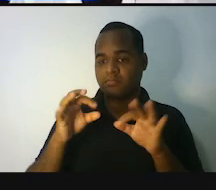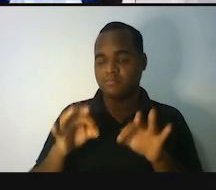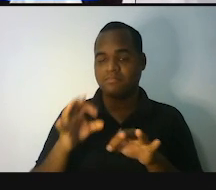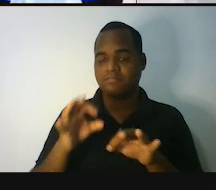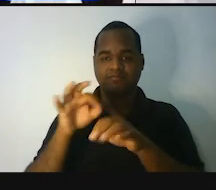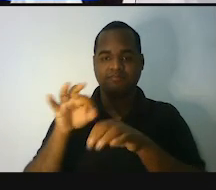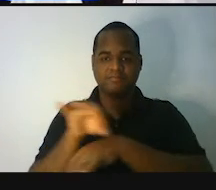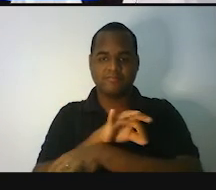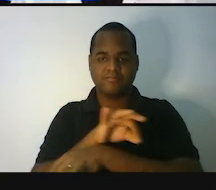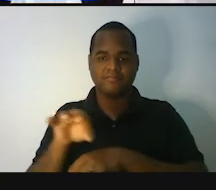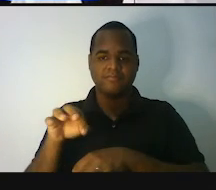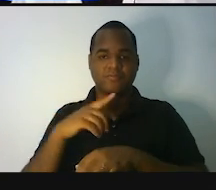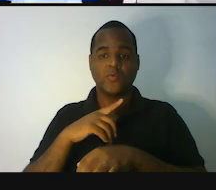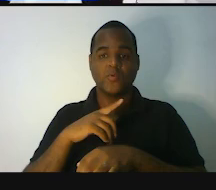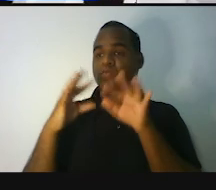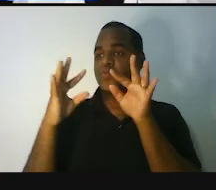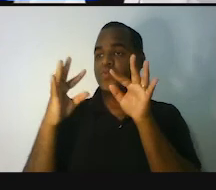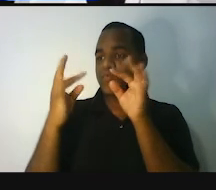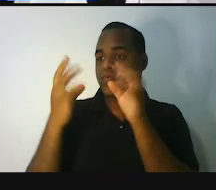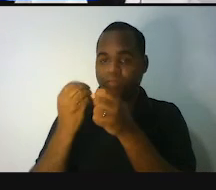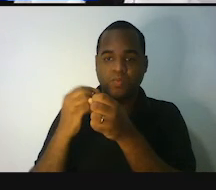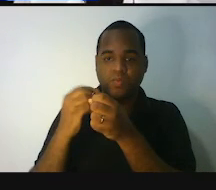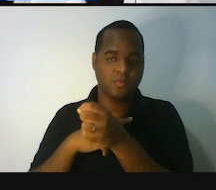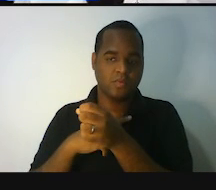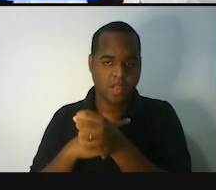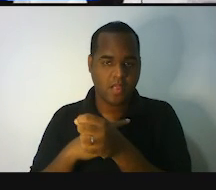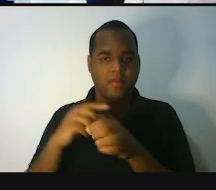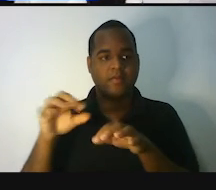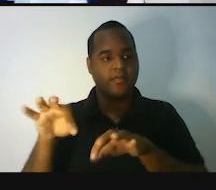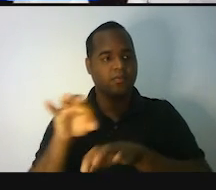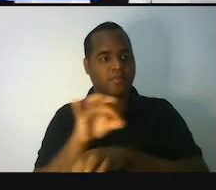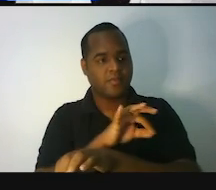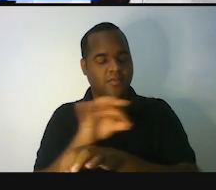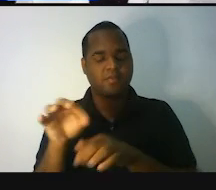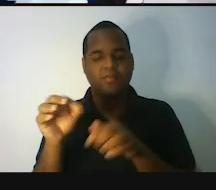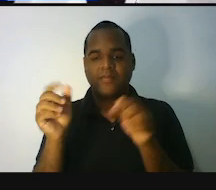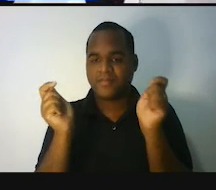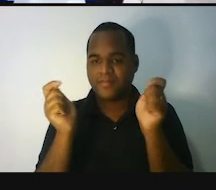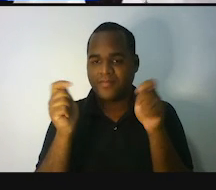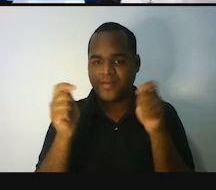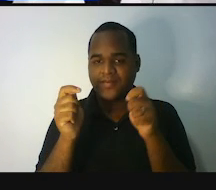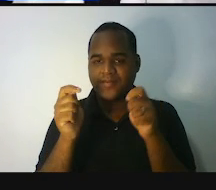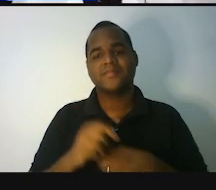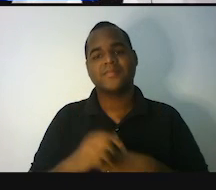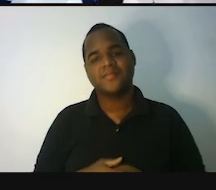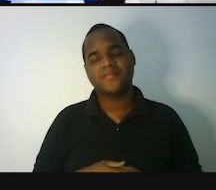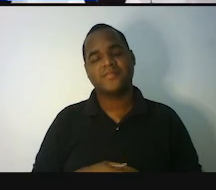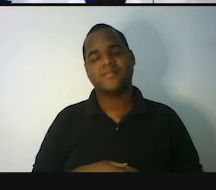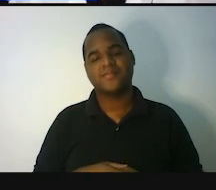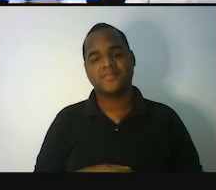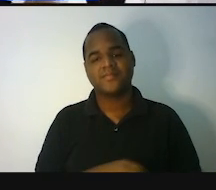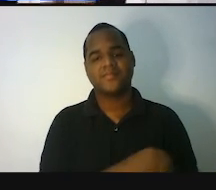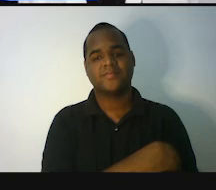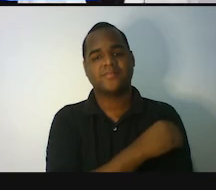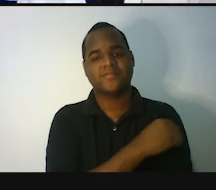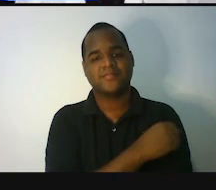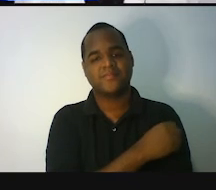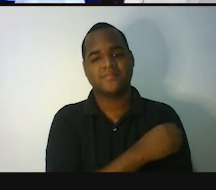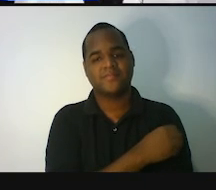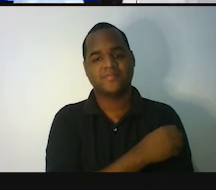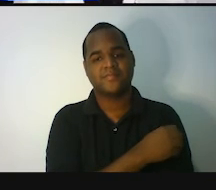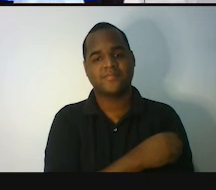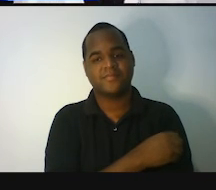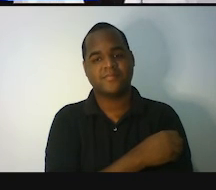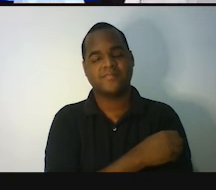volta tem medida. Absolutamente tudo à nossa volta pode ser medida. A gente